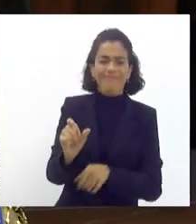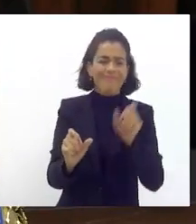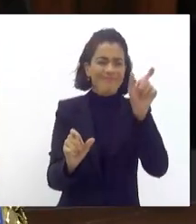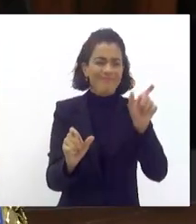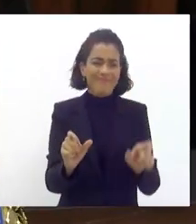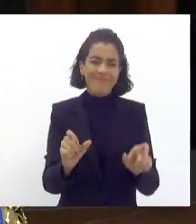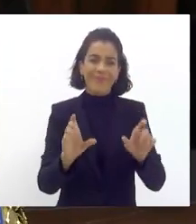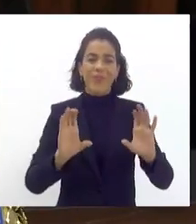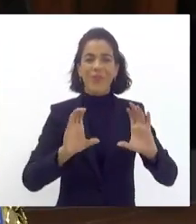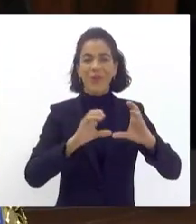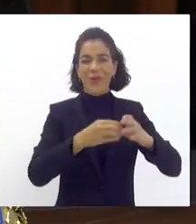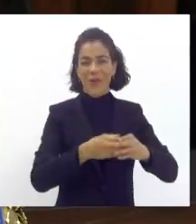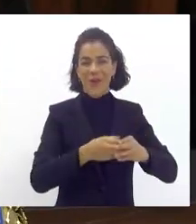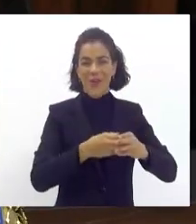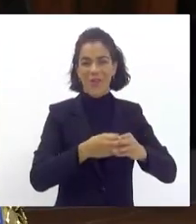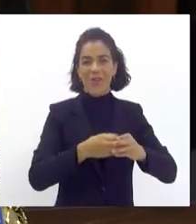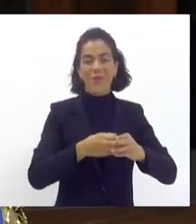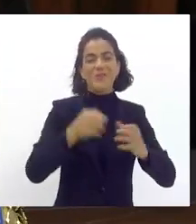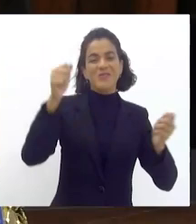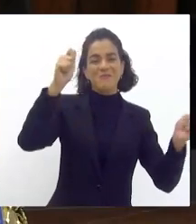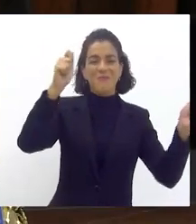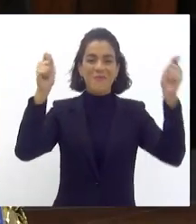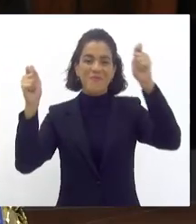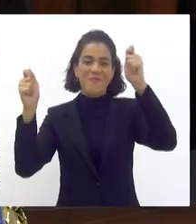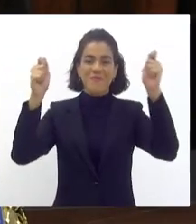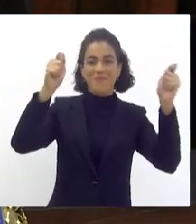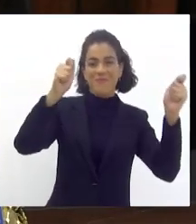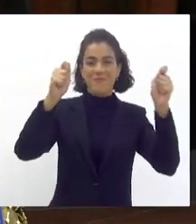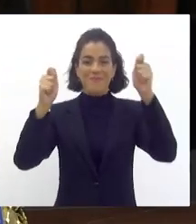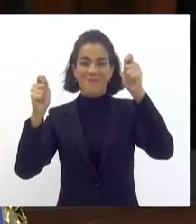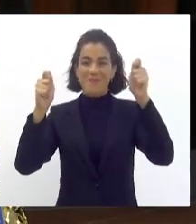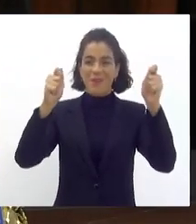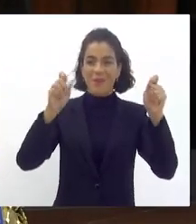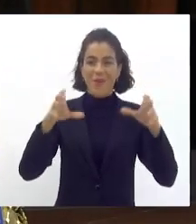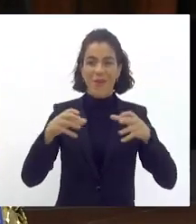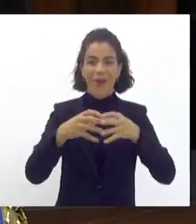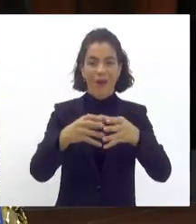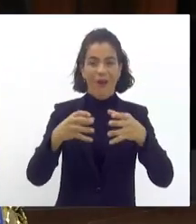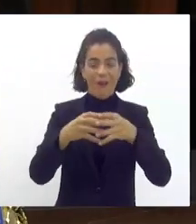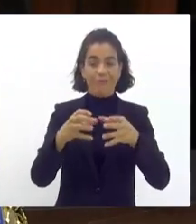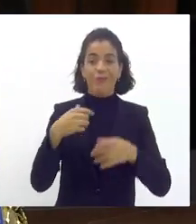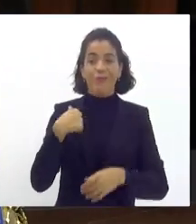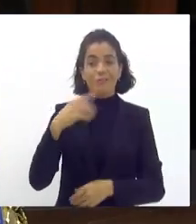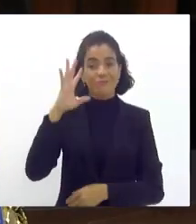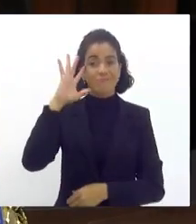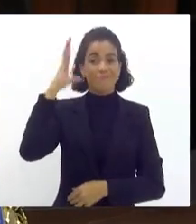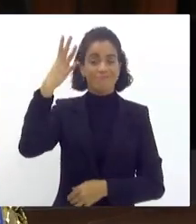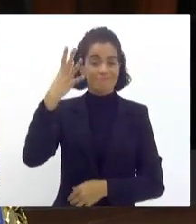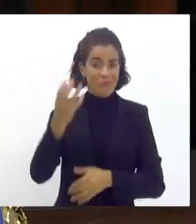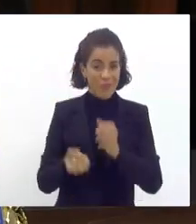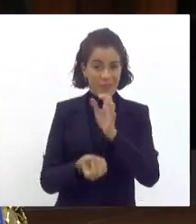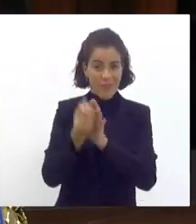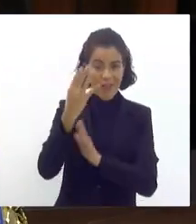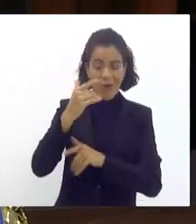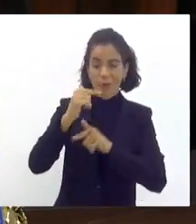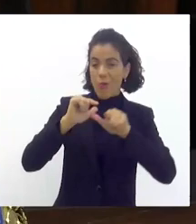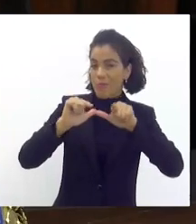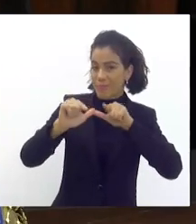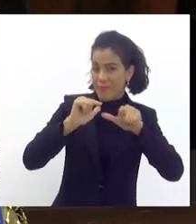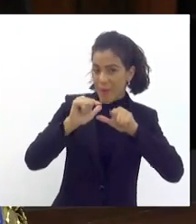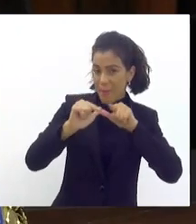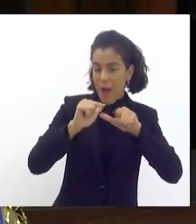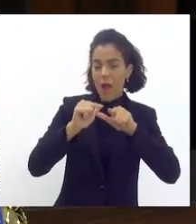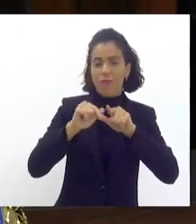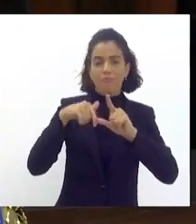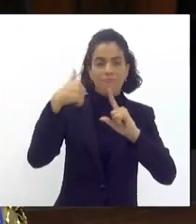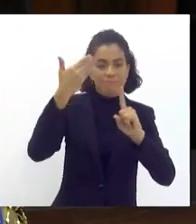dos blocos dos nossos representantes de blocos quando decidimos fazer a frente parlamentar aqui em defesa do samba